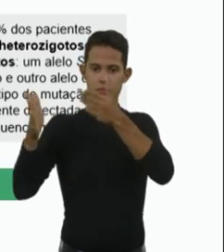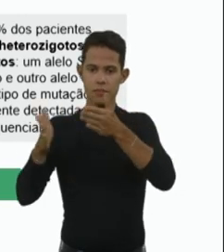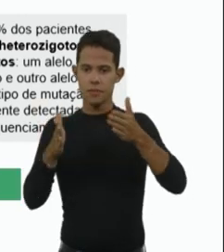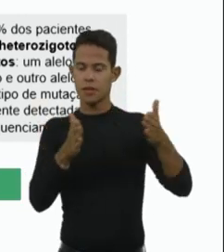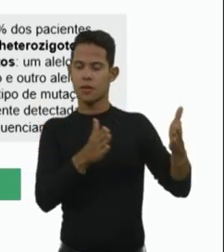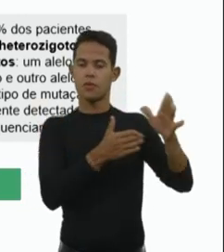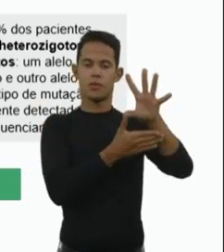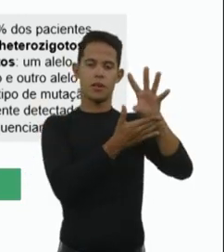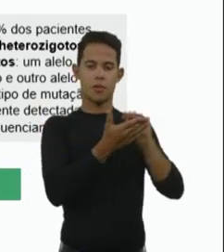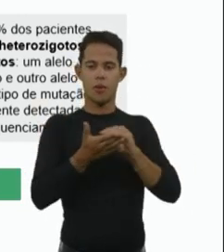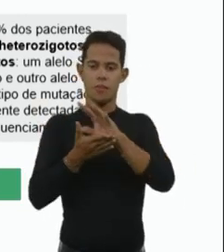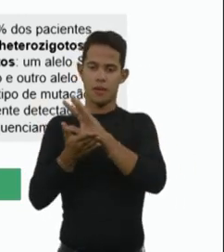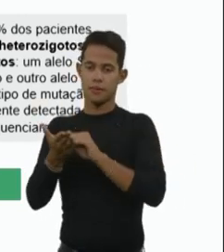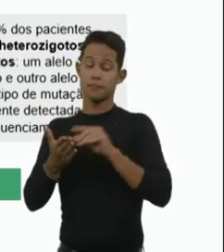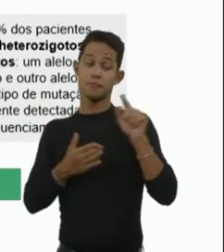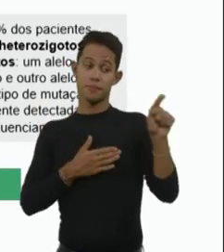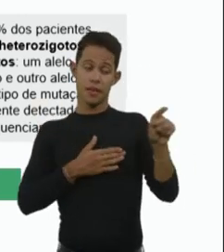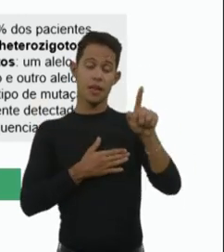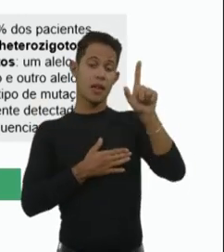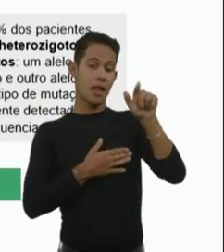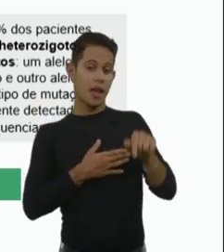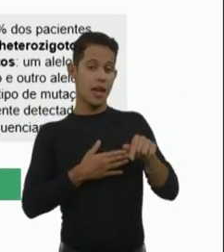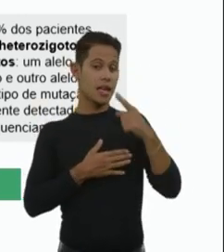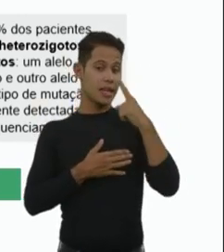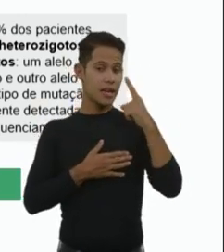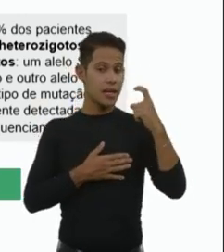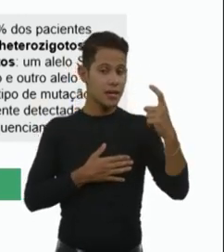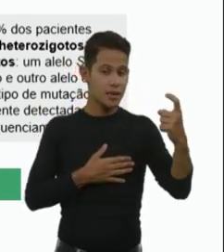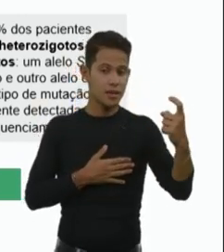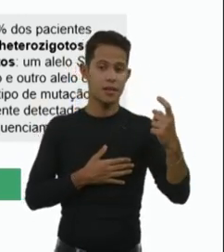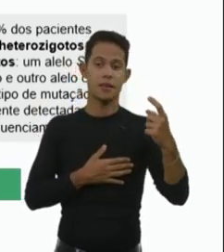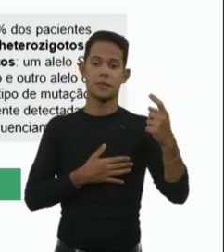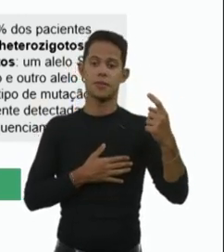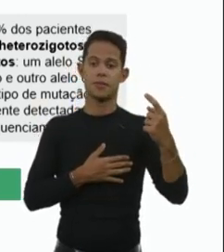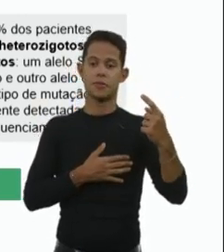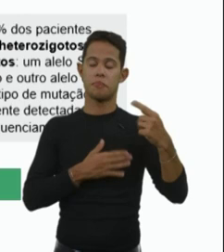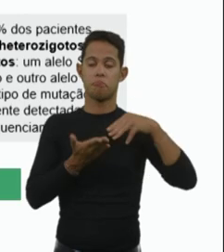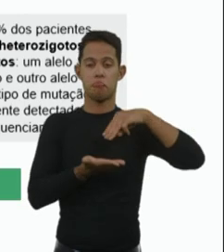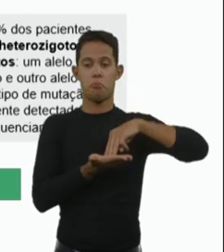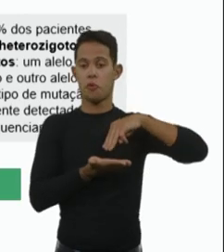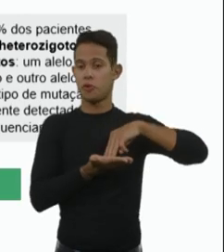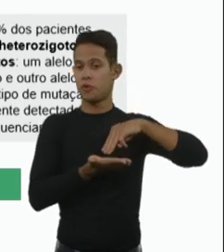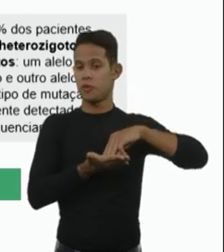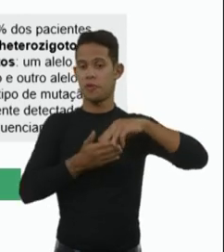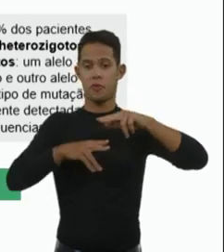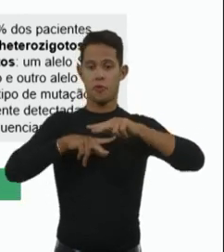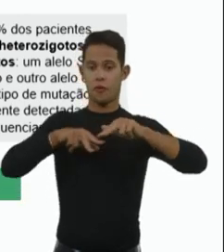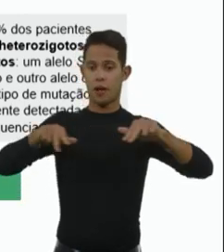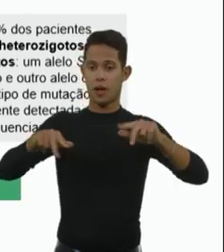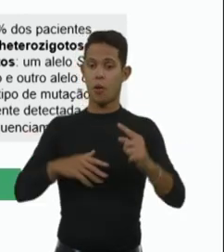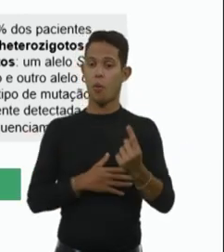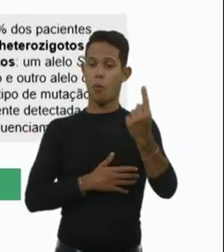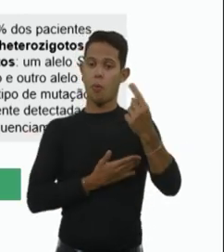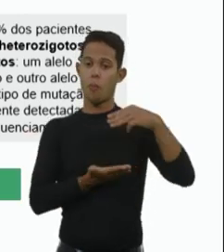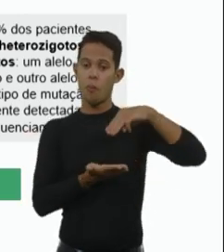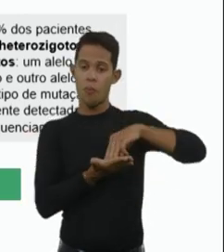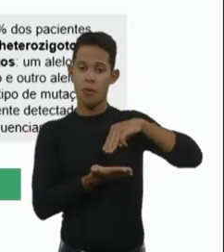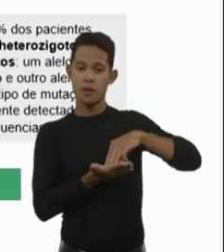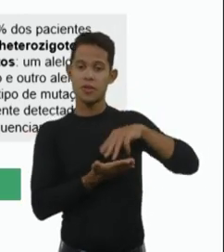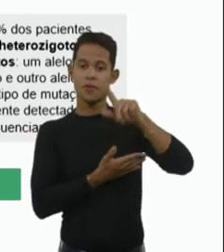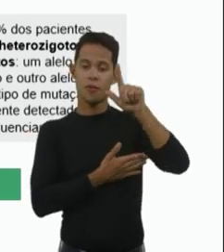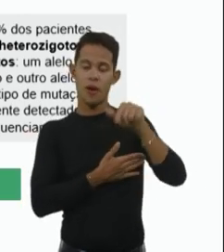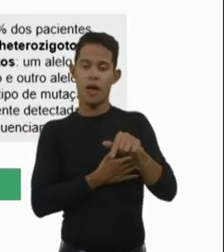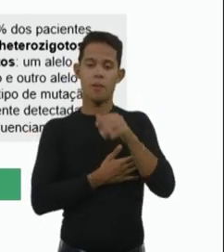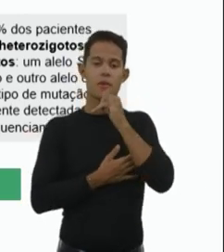E essa situação, ela é bastante interessante por alguns motivos. Então, um dos motivos é que, nos casos de